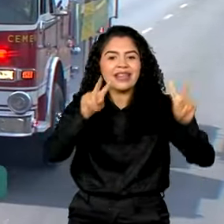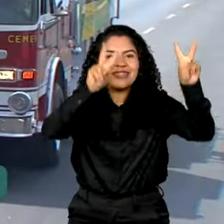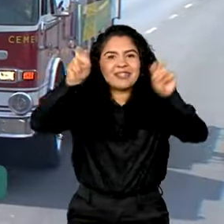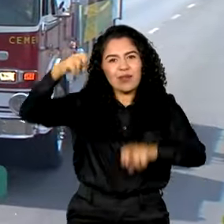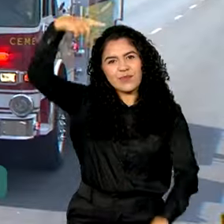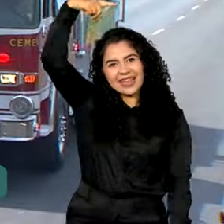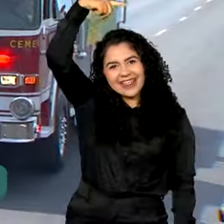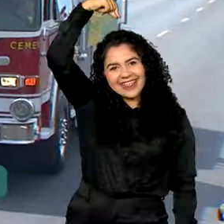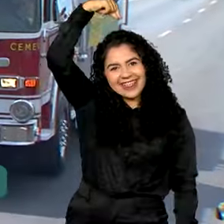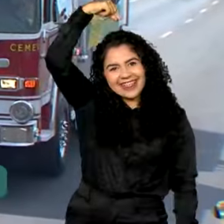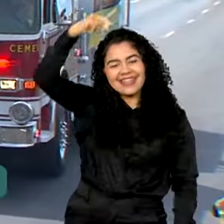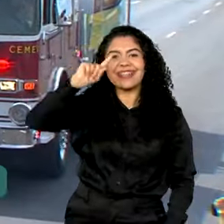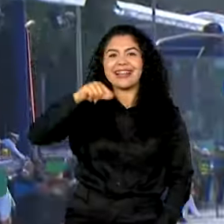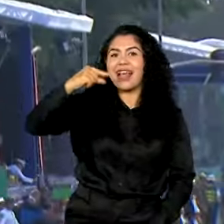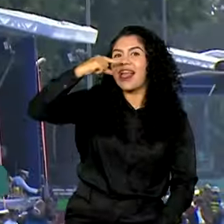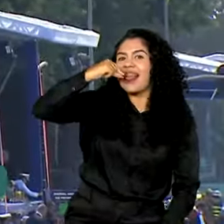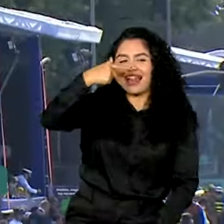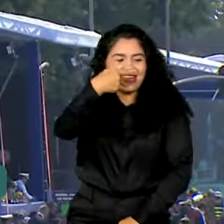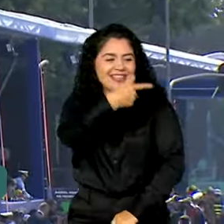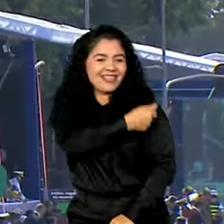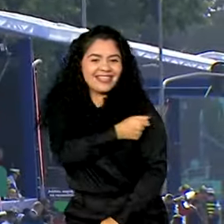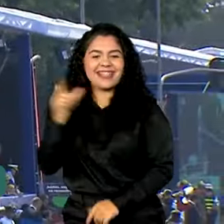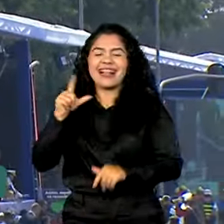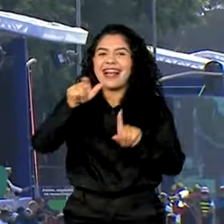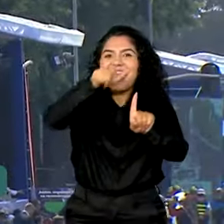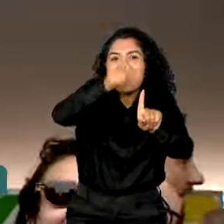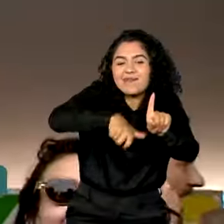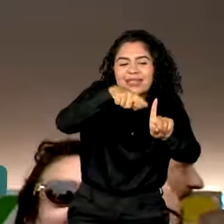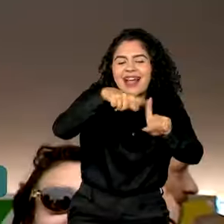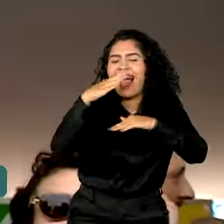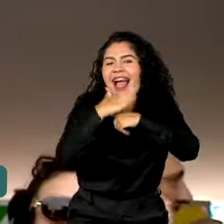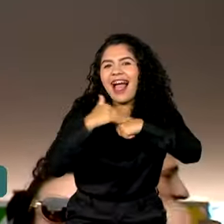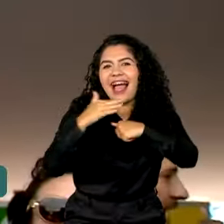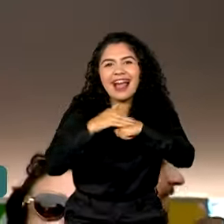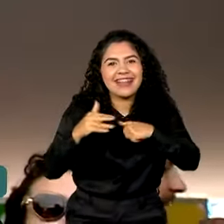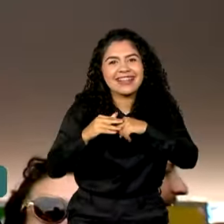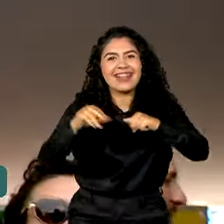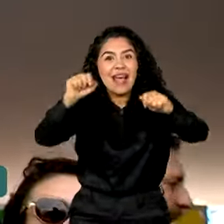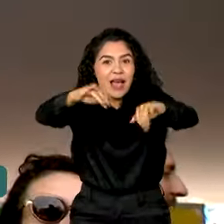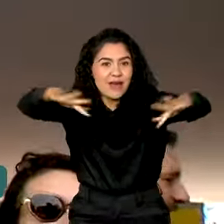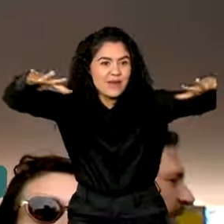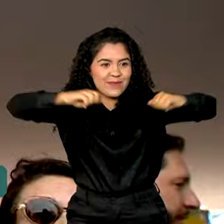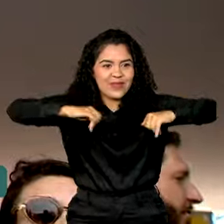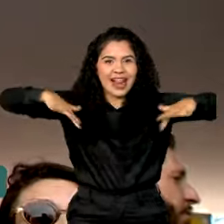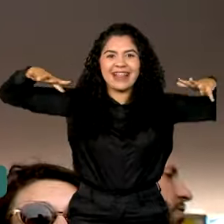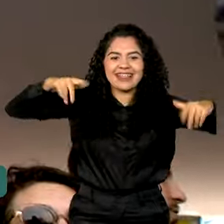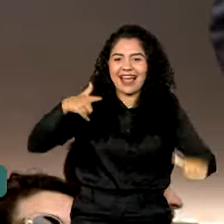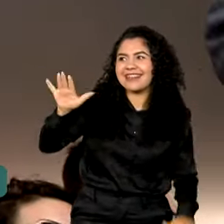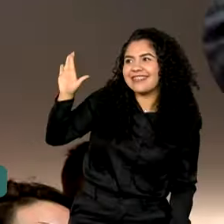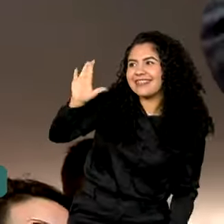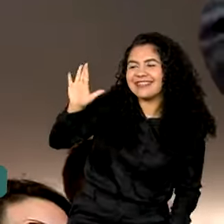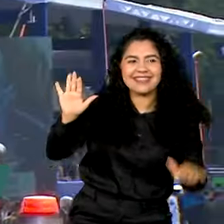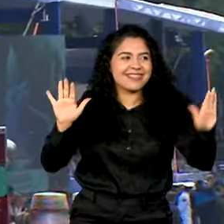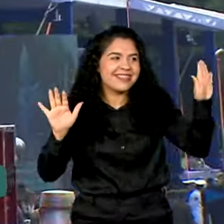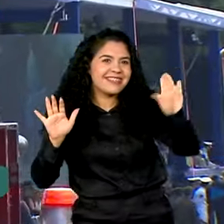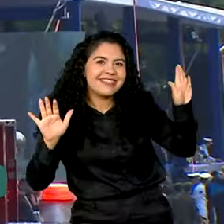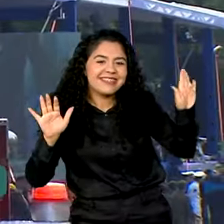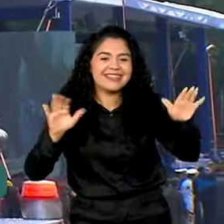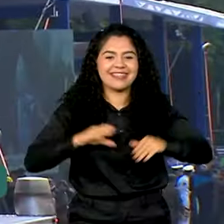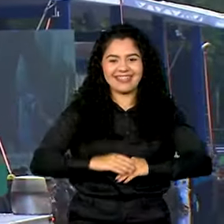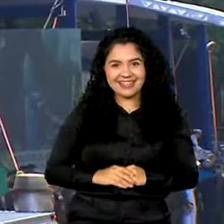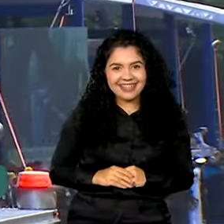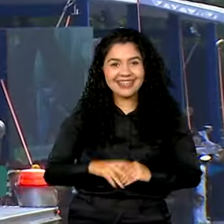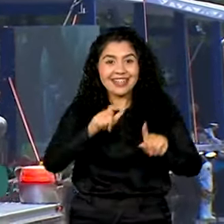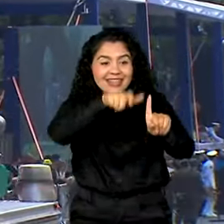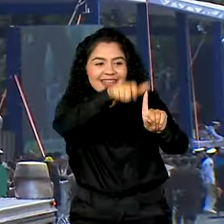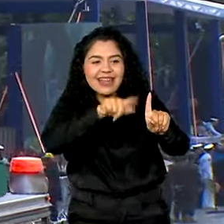Gotinha. Carismático, ele empolgou a plateia, que deu tchauzinho em resposta aos acenos do Zé, que